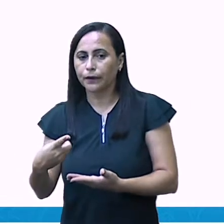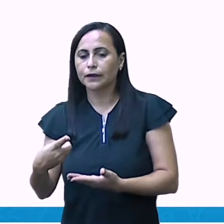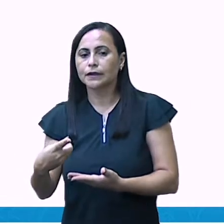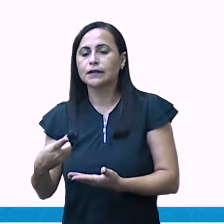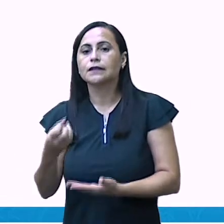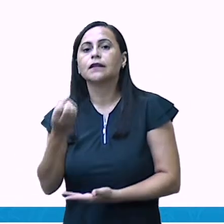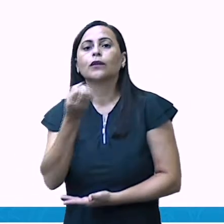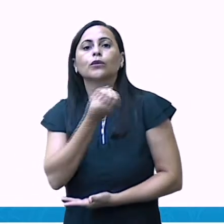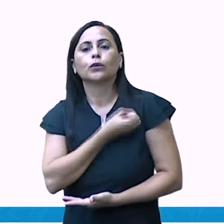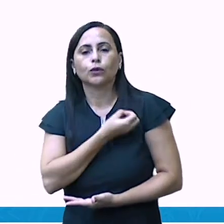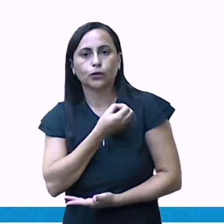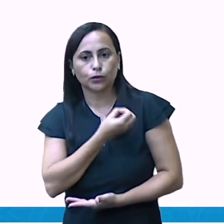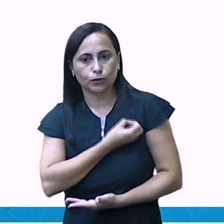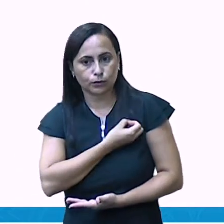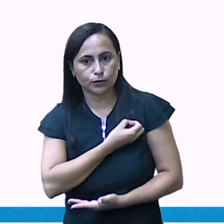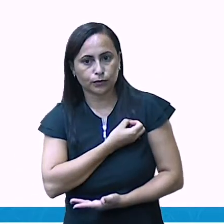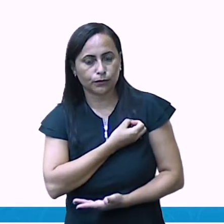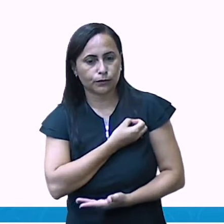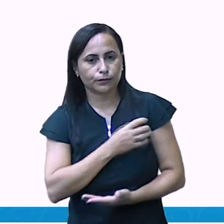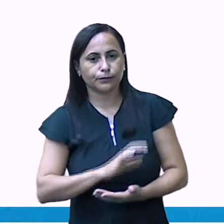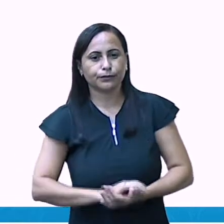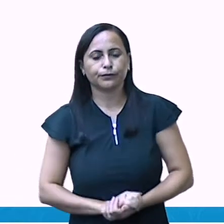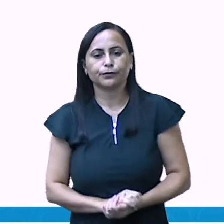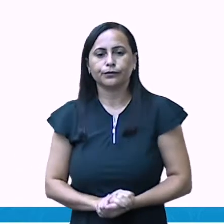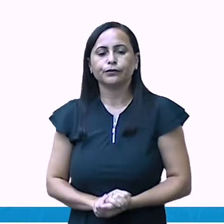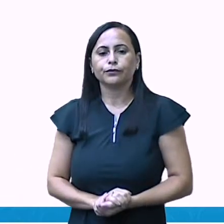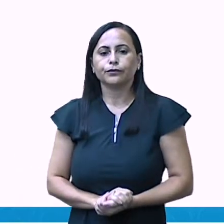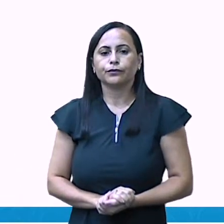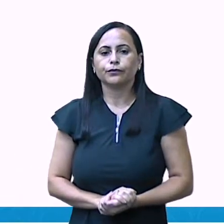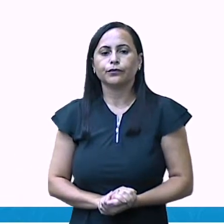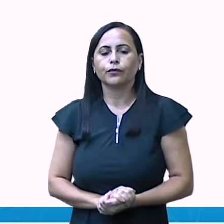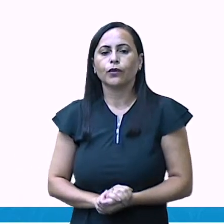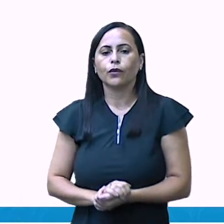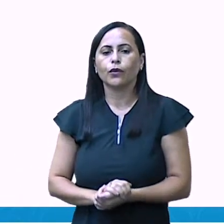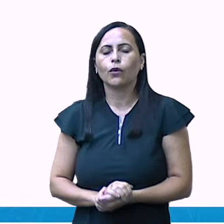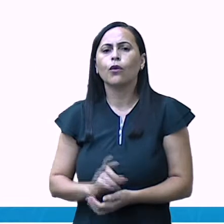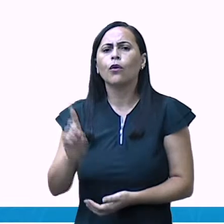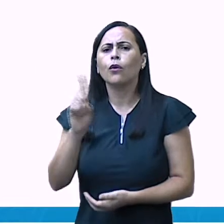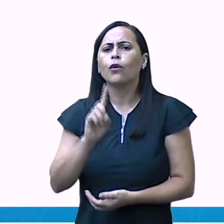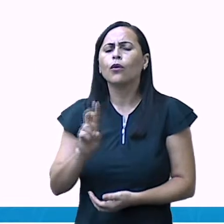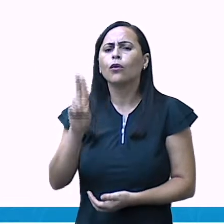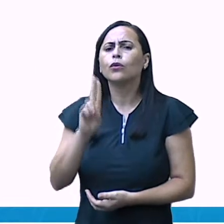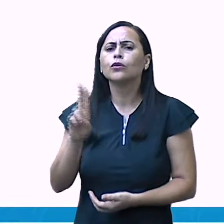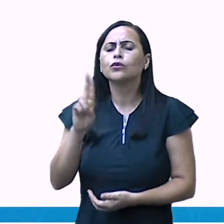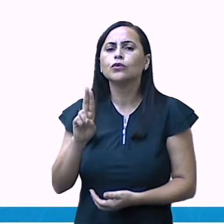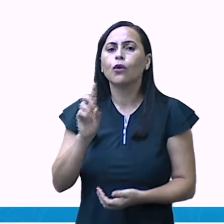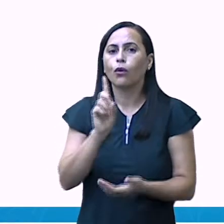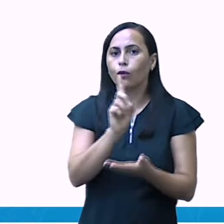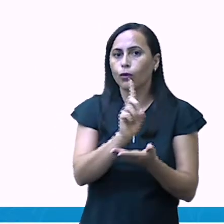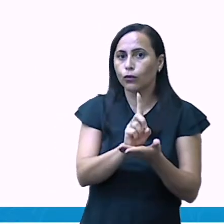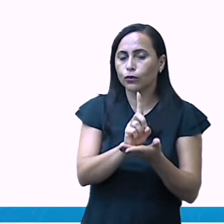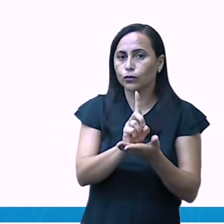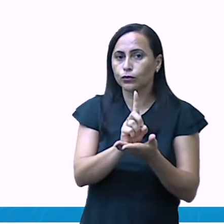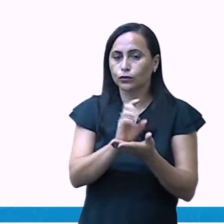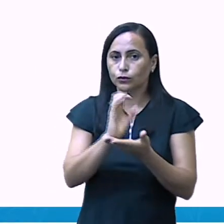10 a partir do algarismo 1 e o 0.